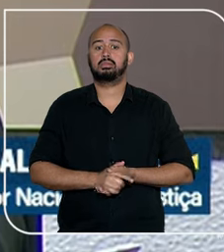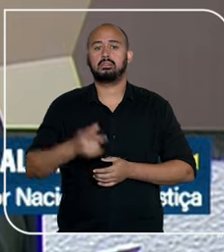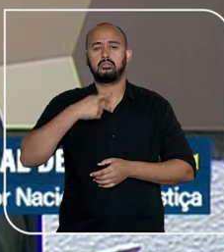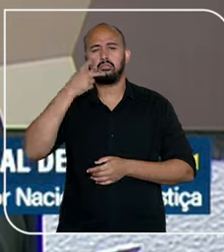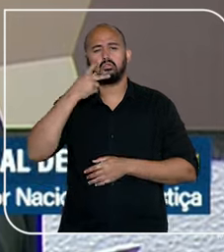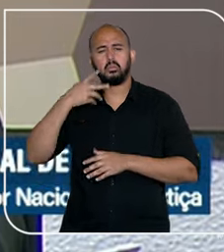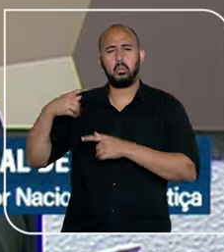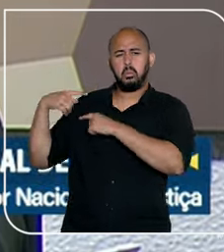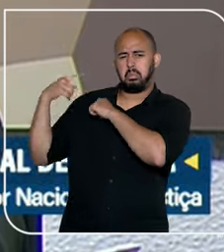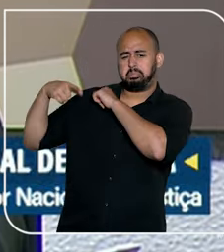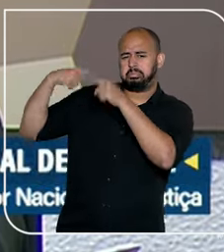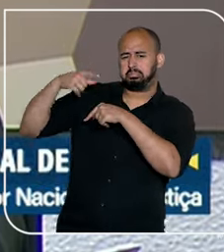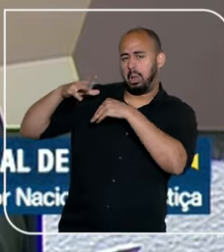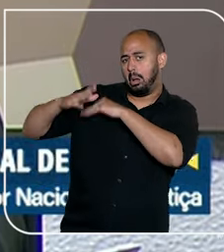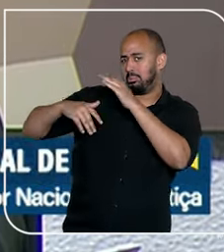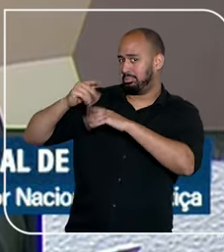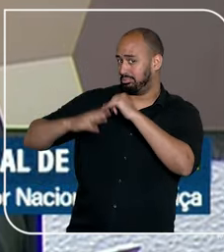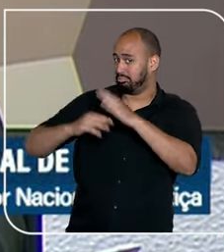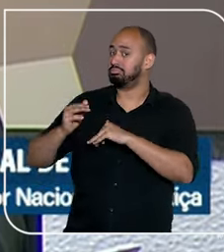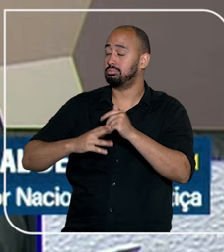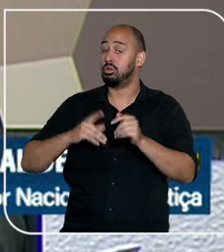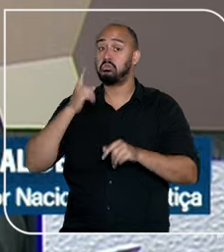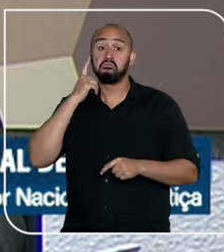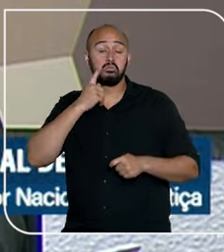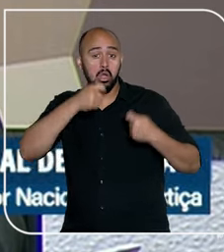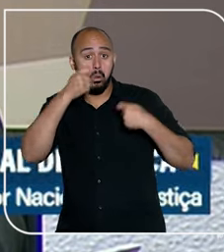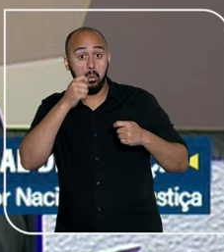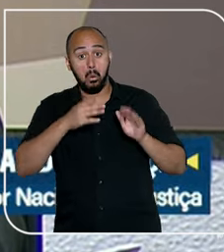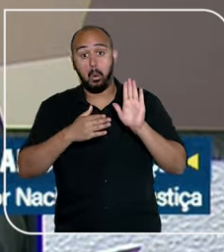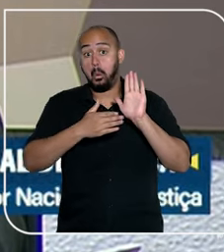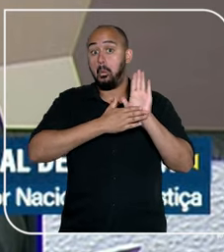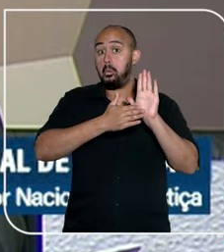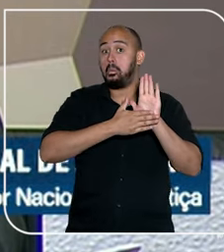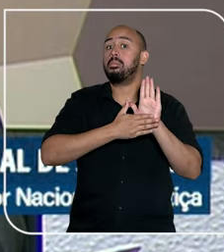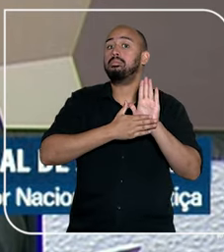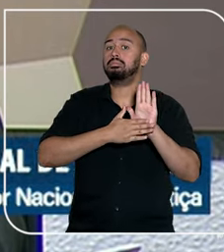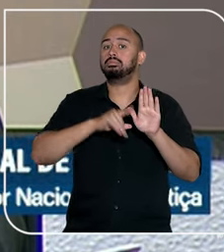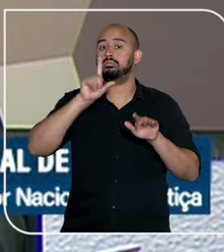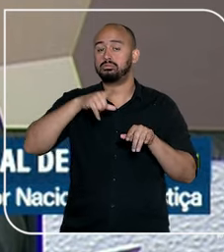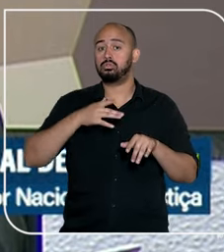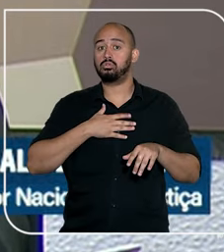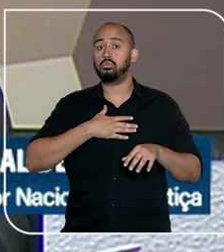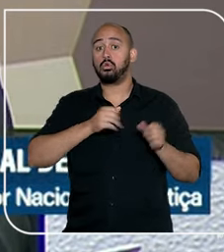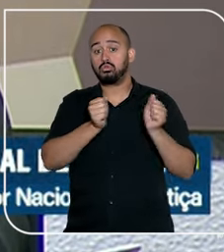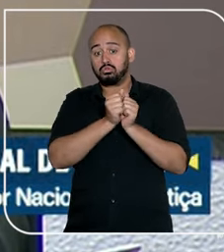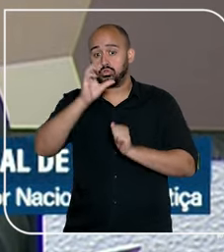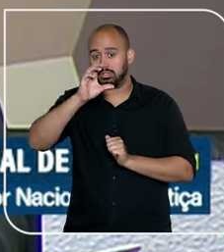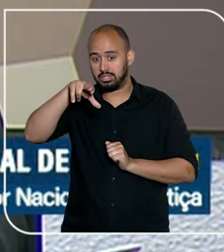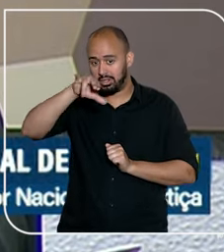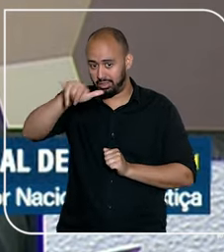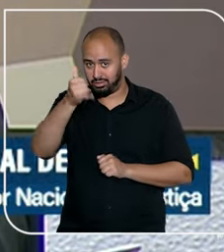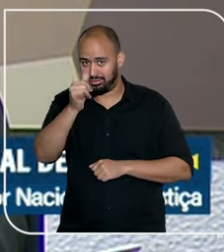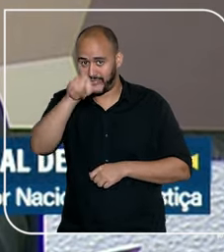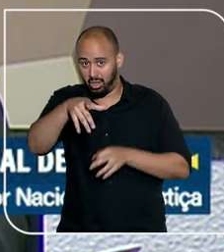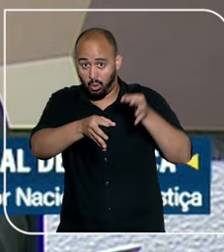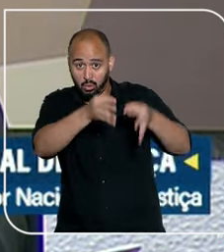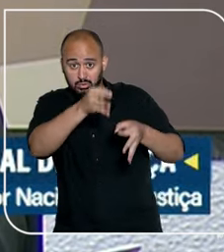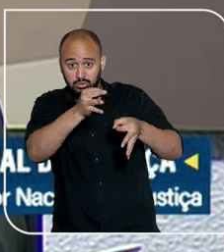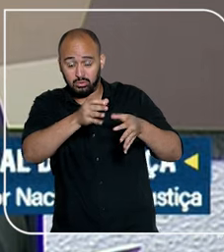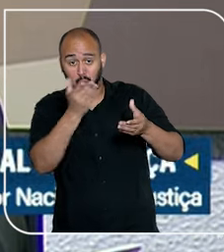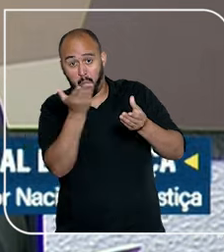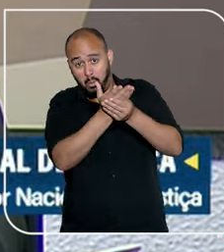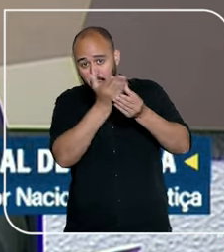Ele falou sobre a trajetória profissional dele, a necessidade do compromisso com as metas estabelecidas pelo CNJ